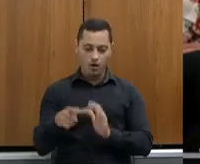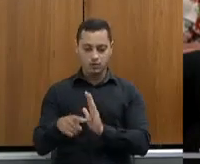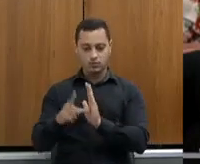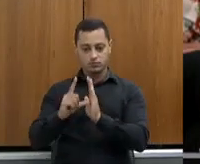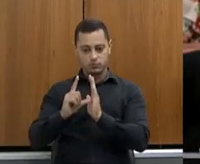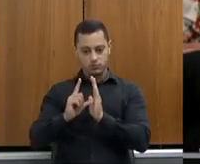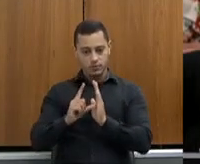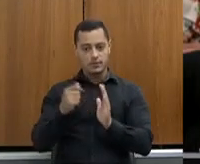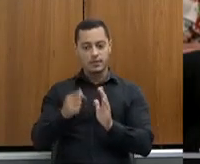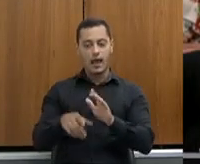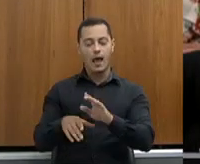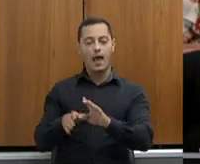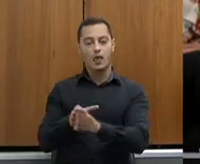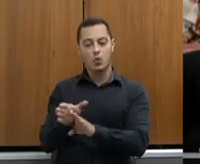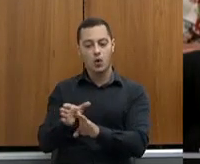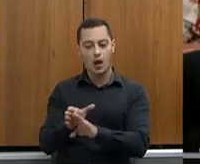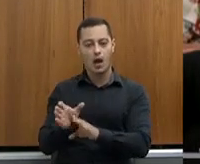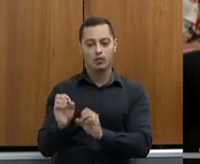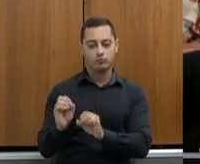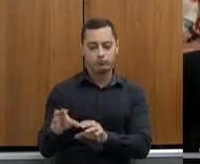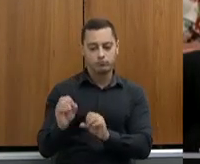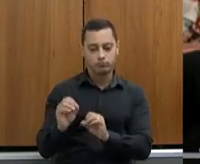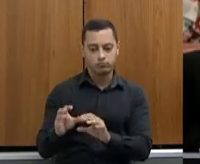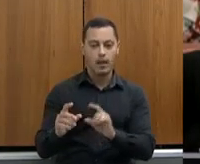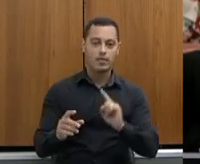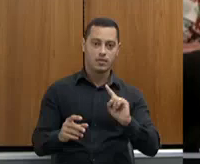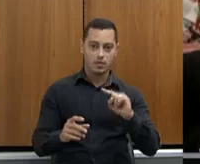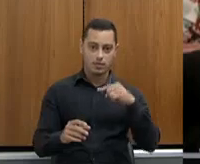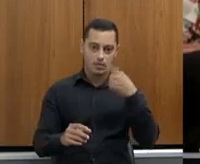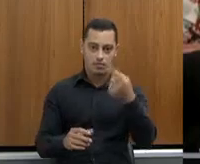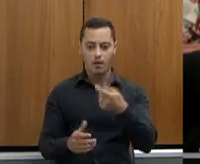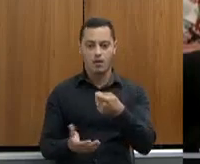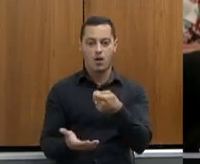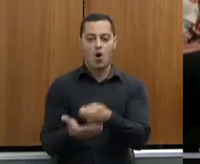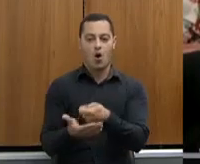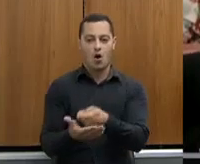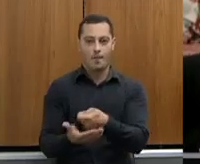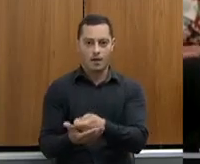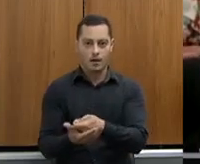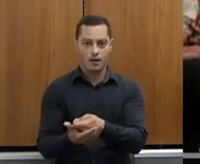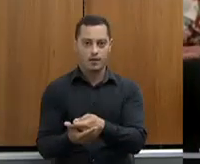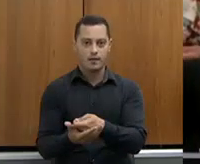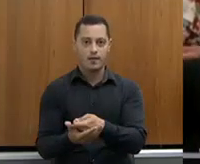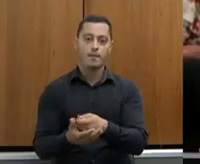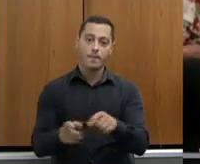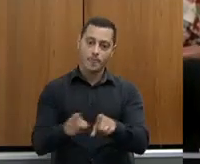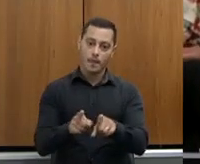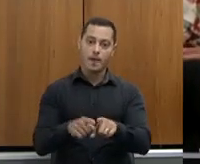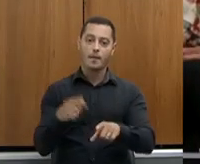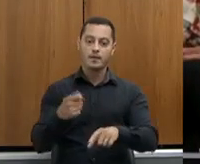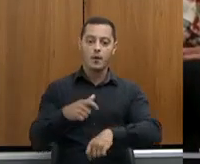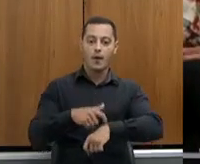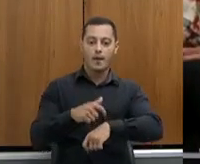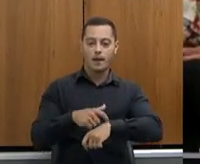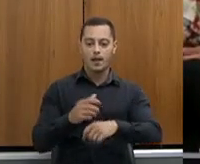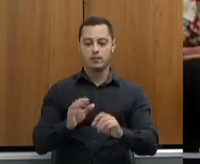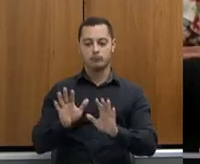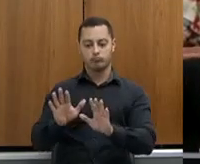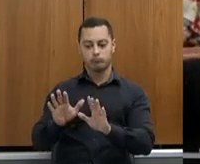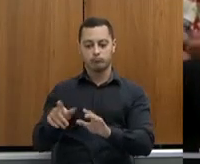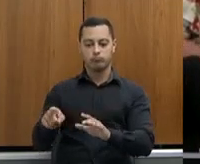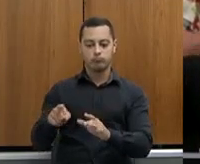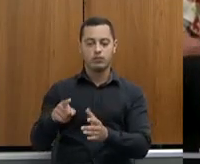papel punitivo. Nós temos que dar instrumento para esse produtor poder conseguir cumprir o que ele acordou na hora que ele